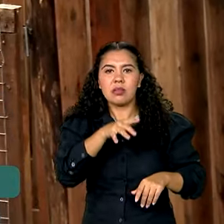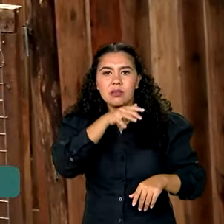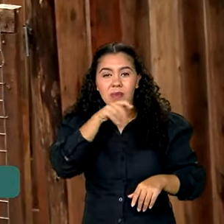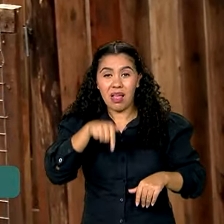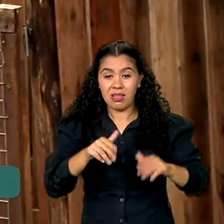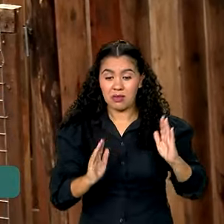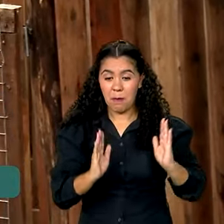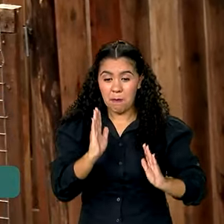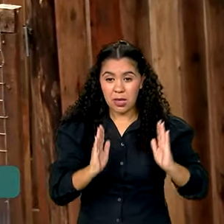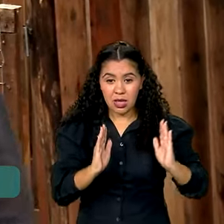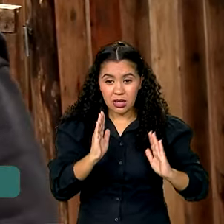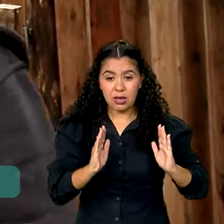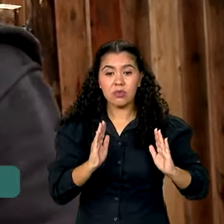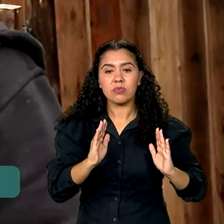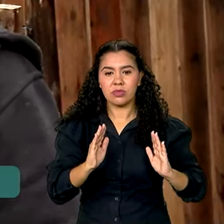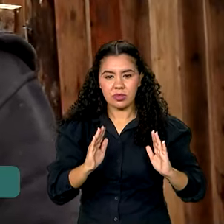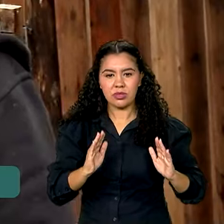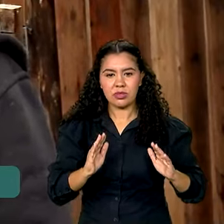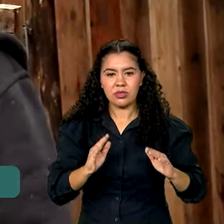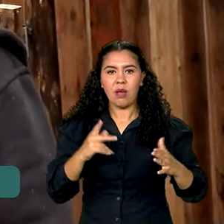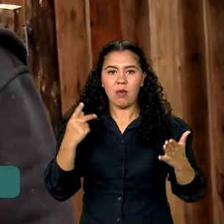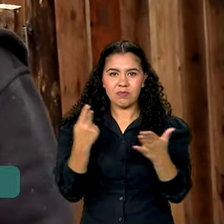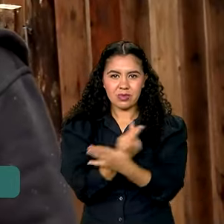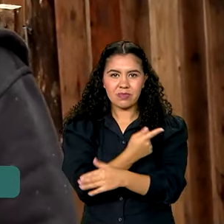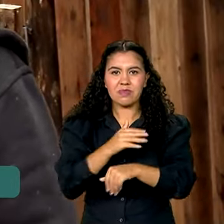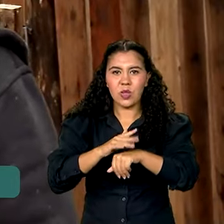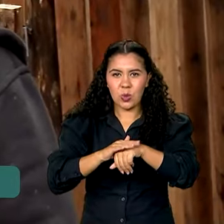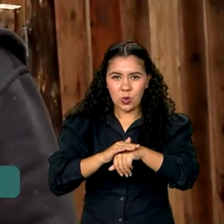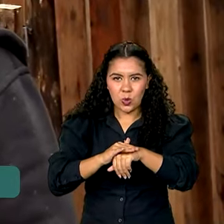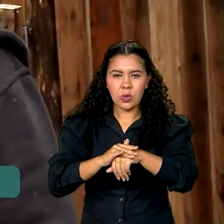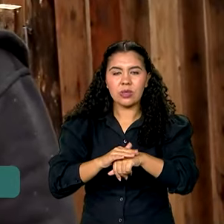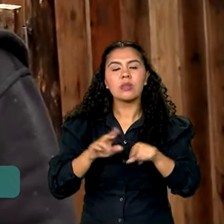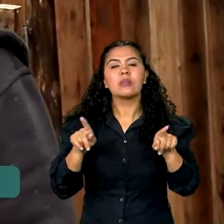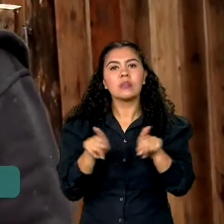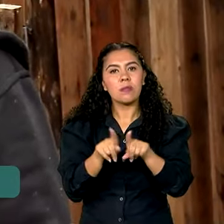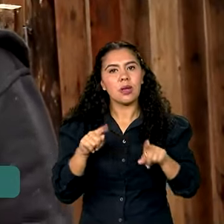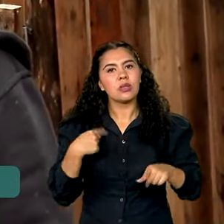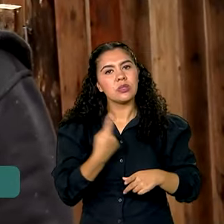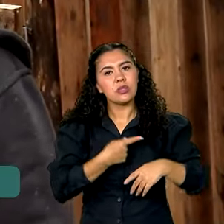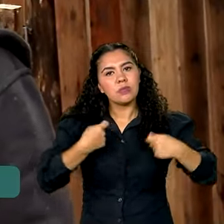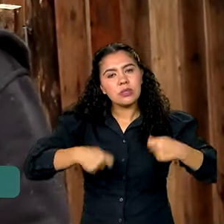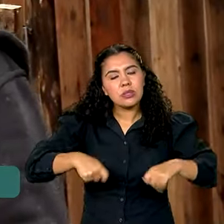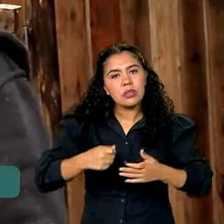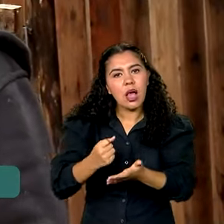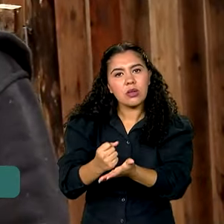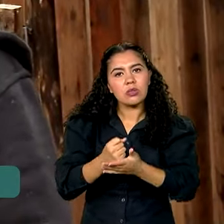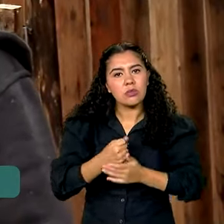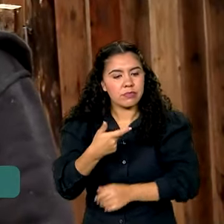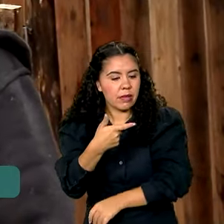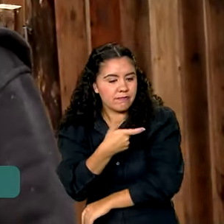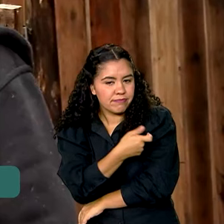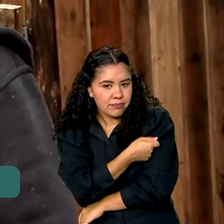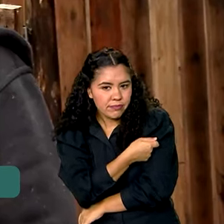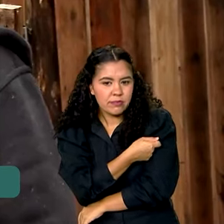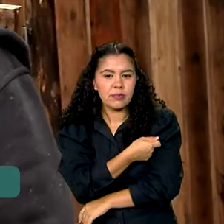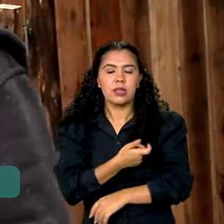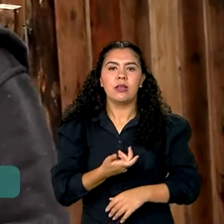do ano é muito propício para essa doença. Também a gente precisa dessa ajuda para vacinação,